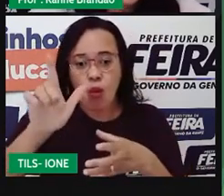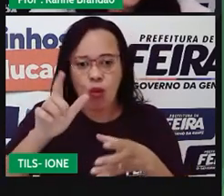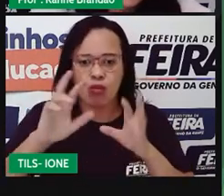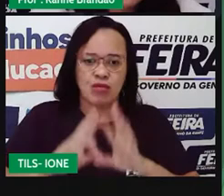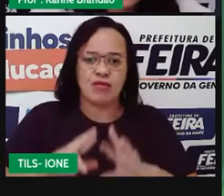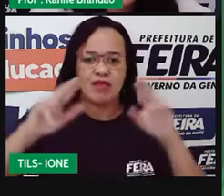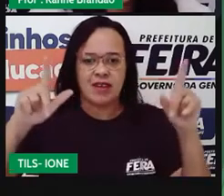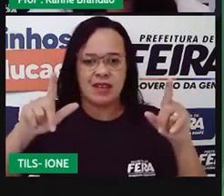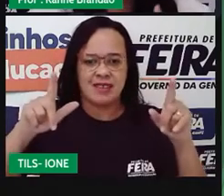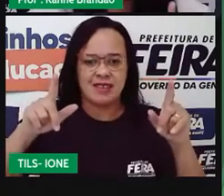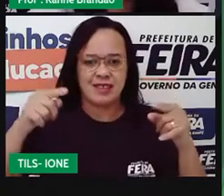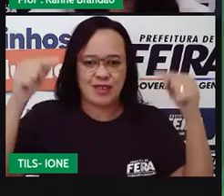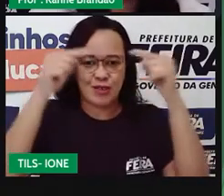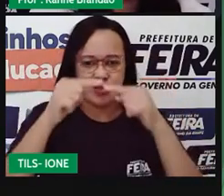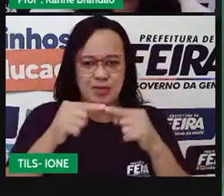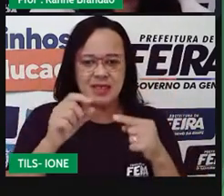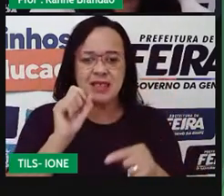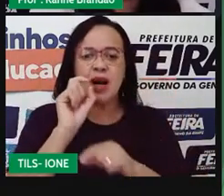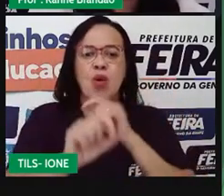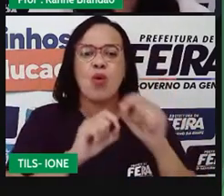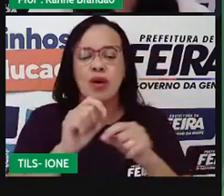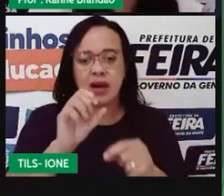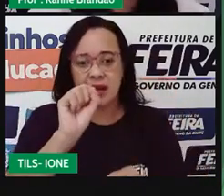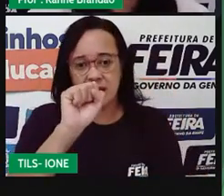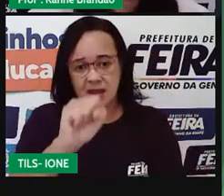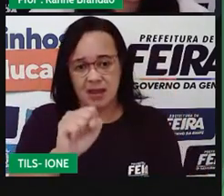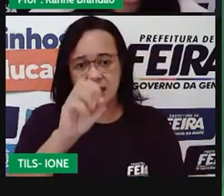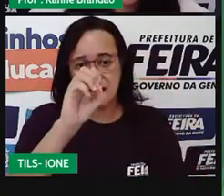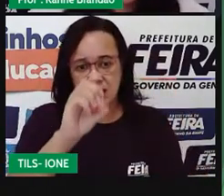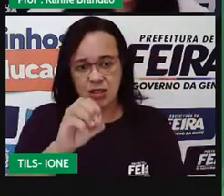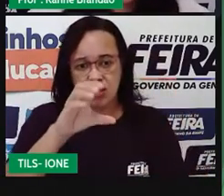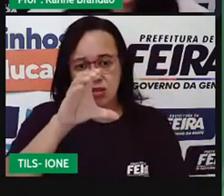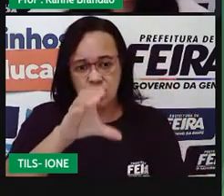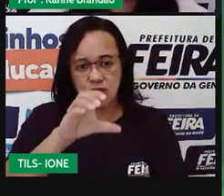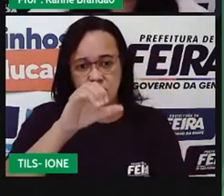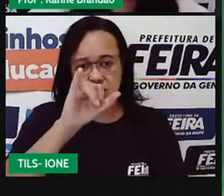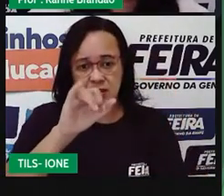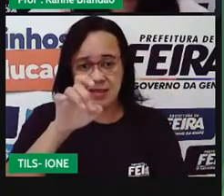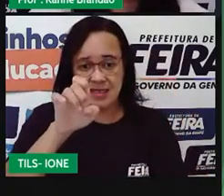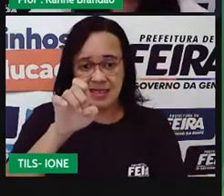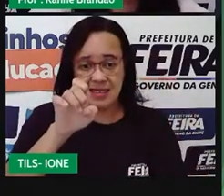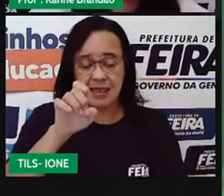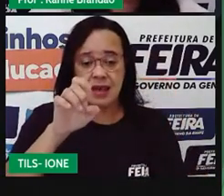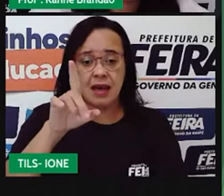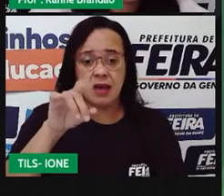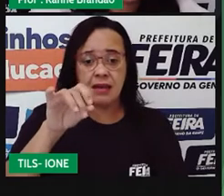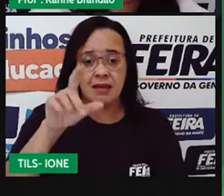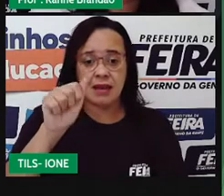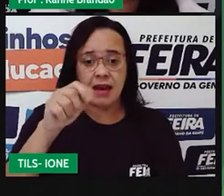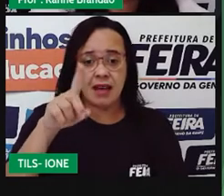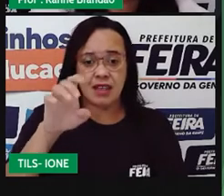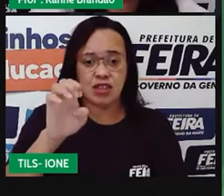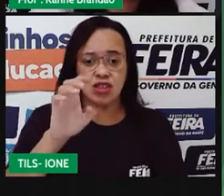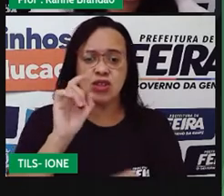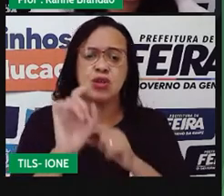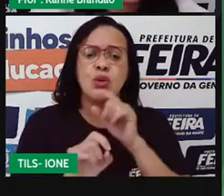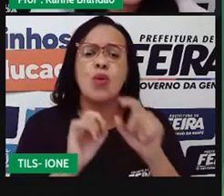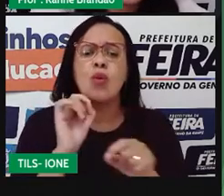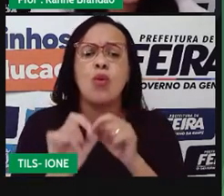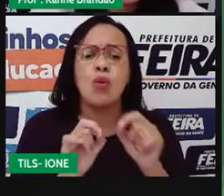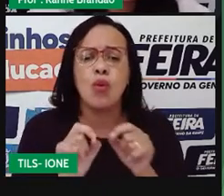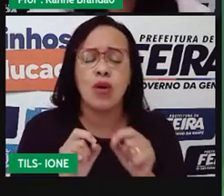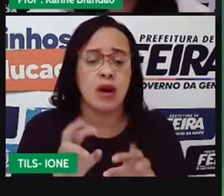Por que, Pro? Porque olha a definição do que é essa relação harmônica, intraspecífica, do tipo